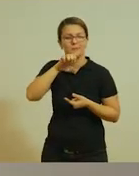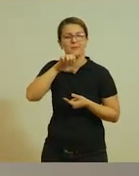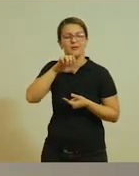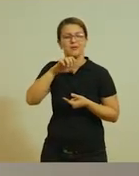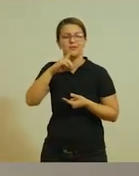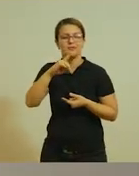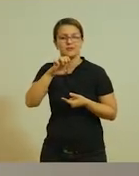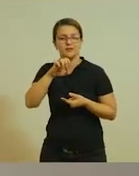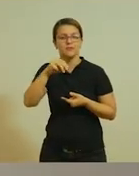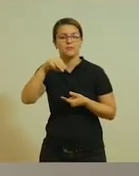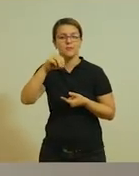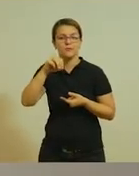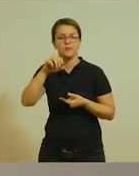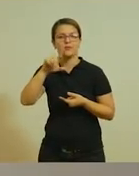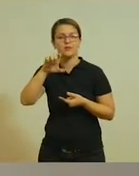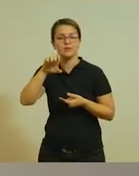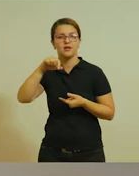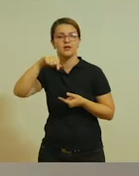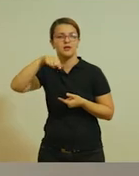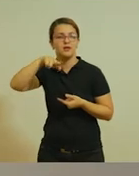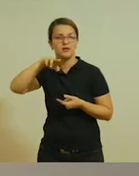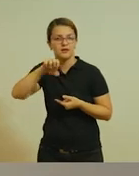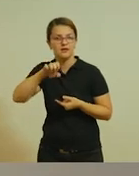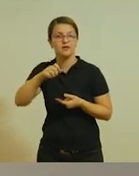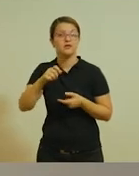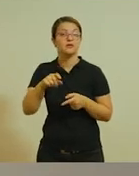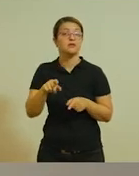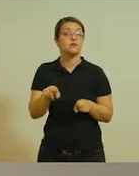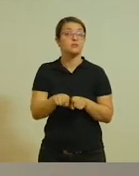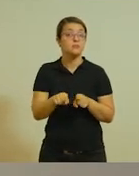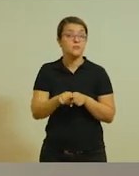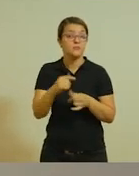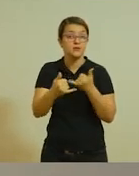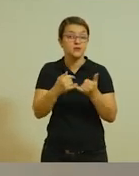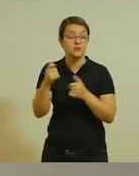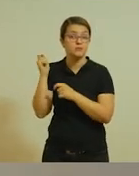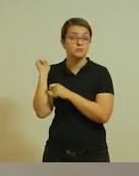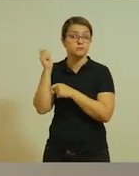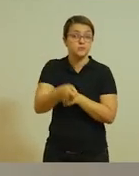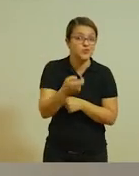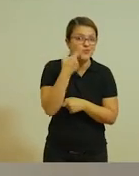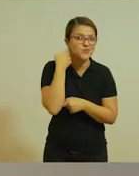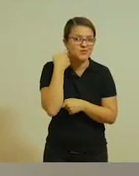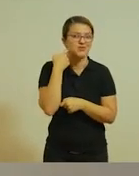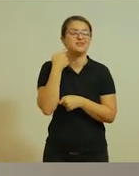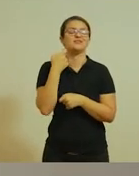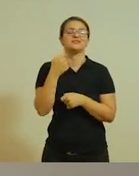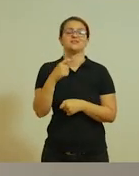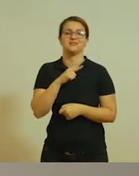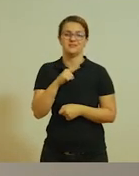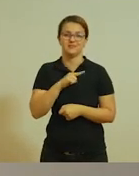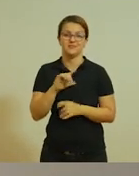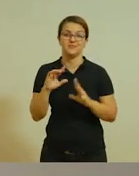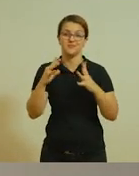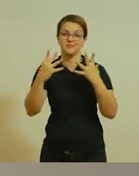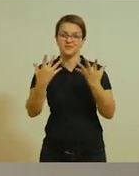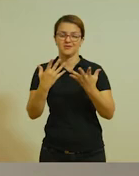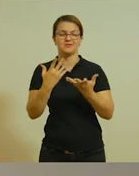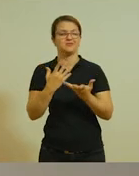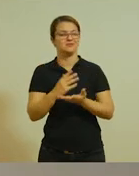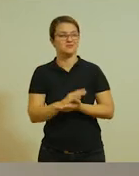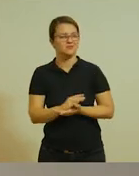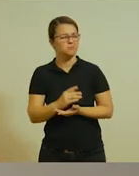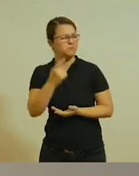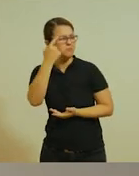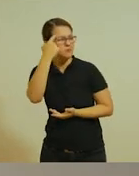Fish Game, que é a pescaria. pensando nisso, pensando nessa festividade de festa junina,